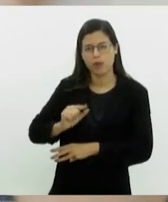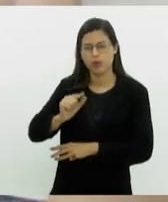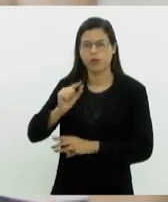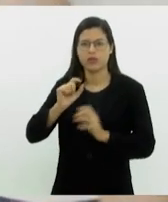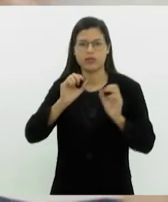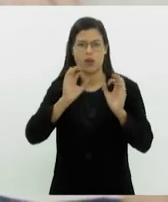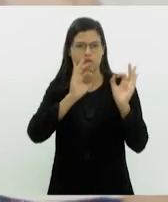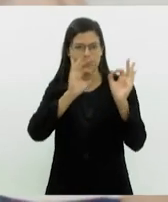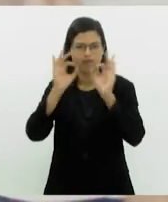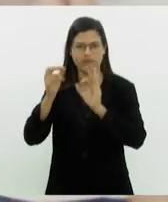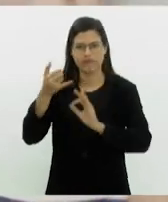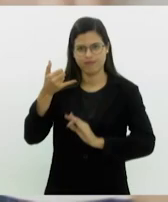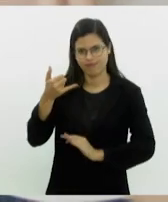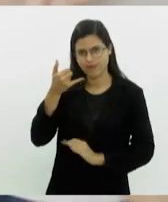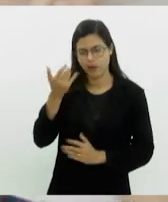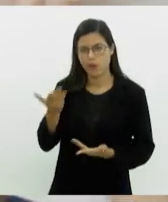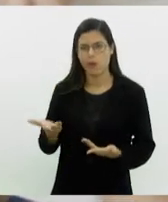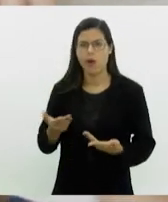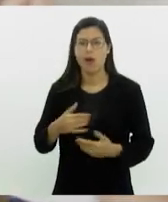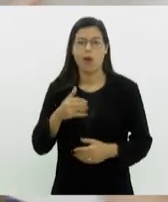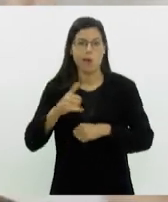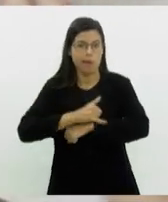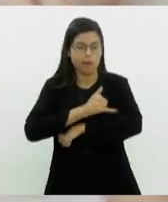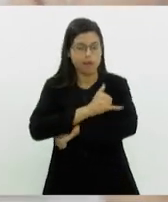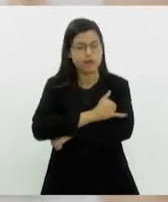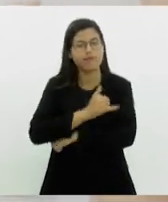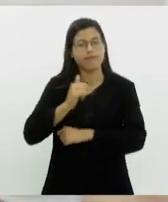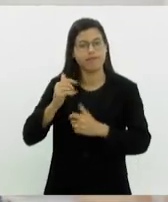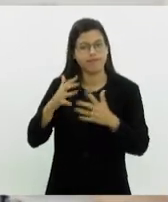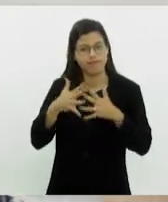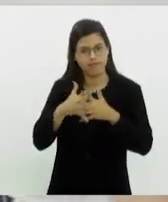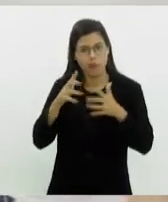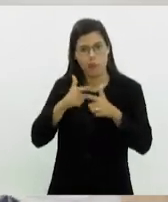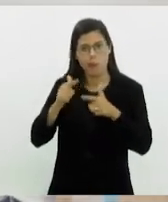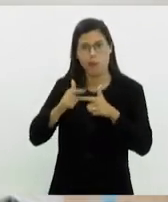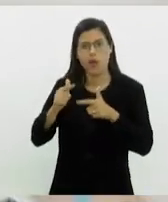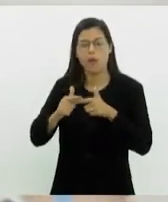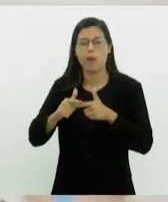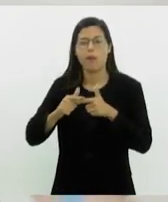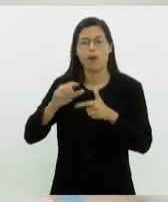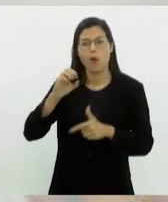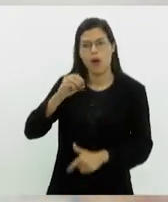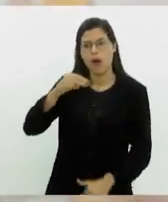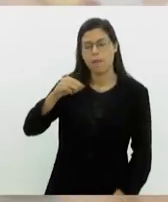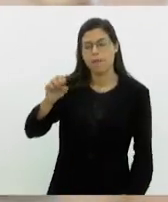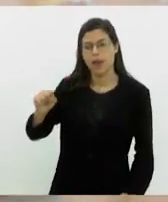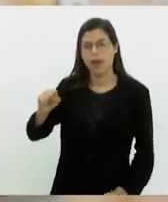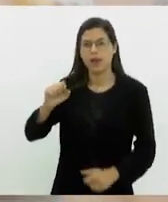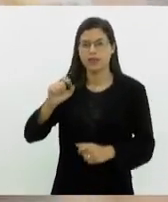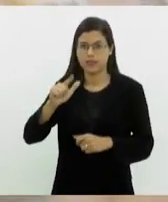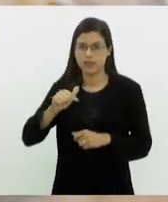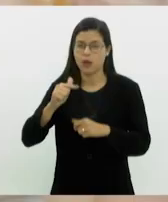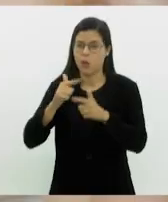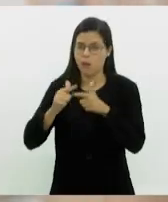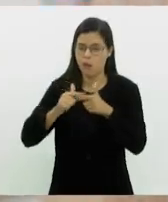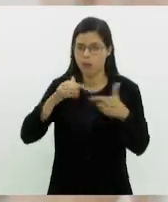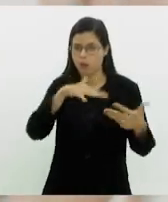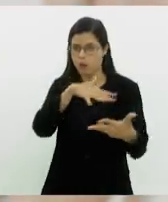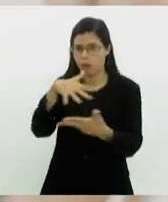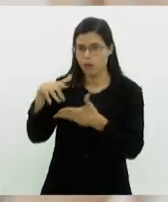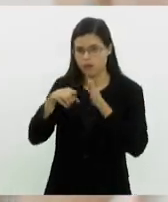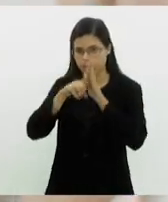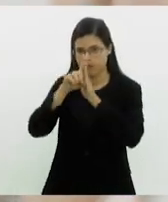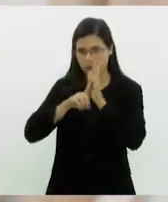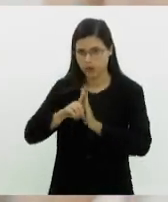A obesidade é uma condição complexa, vista pela Organização Mundial de Saúde como uma epidemia mundial. Uma pesquisa do Centro de